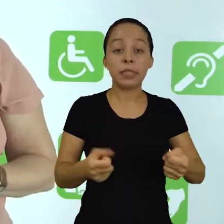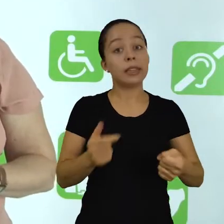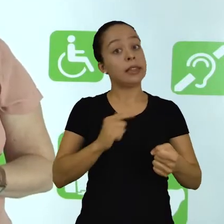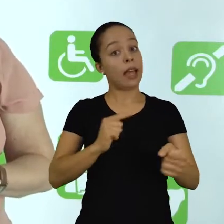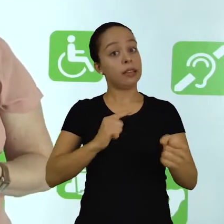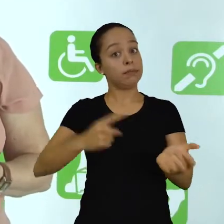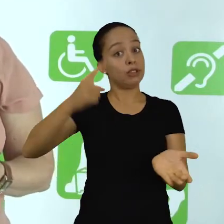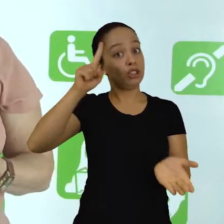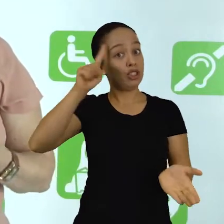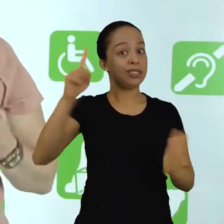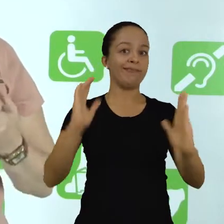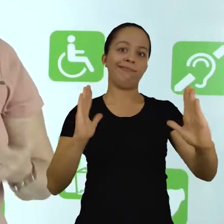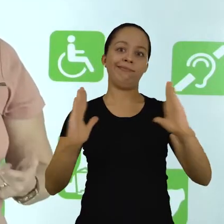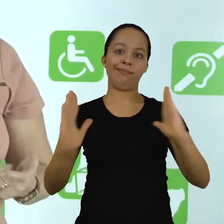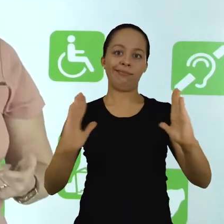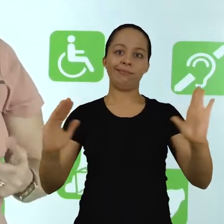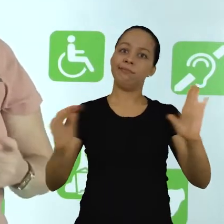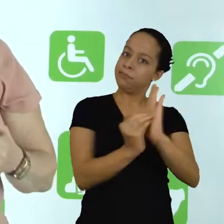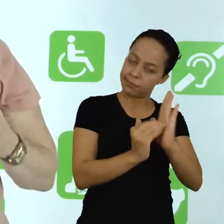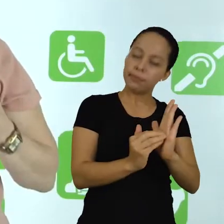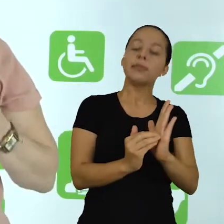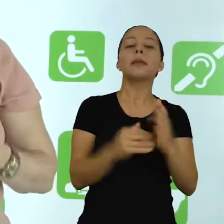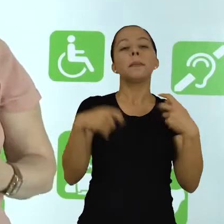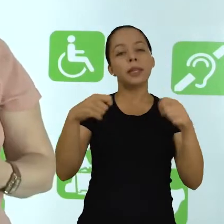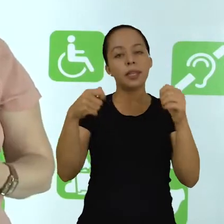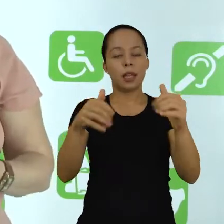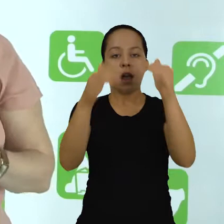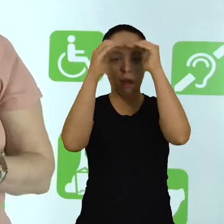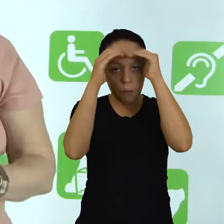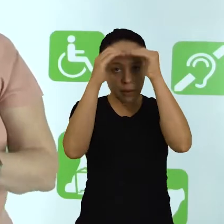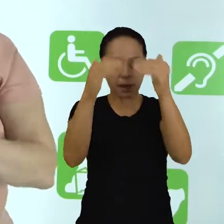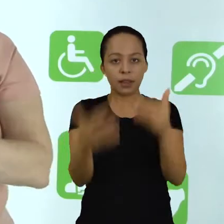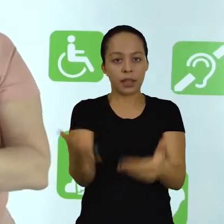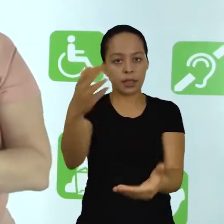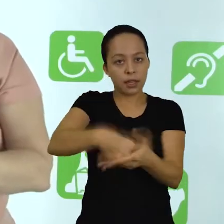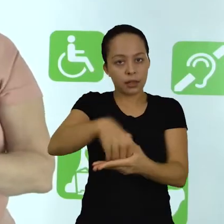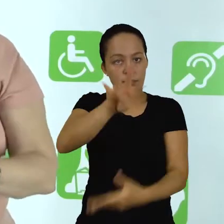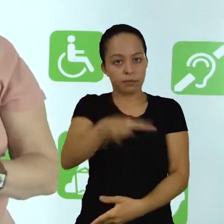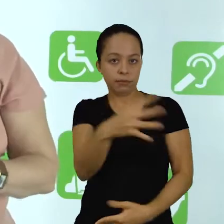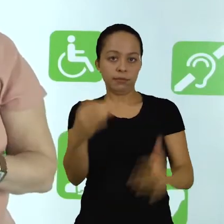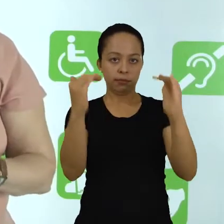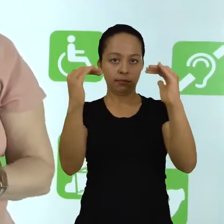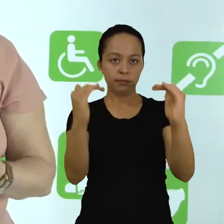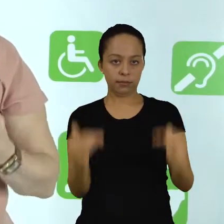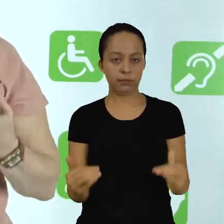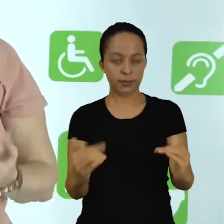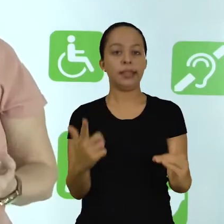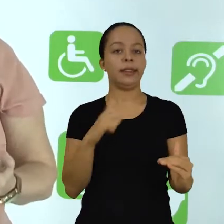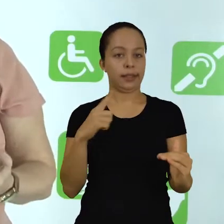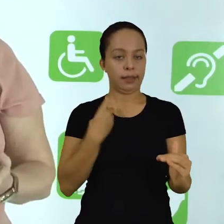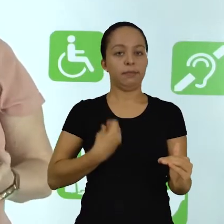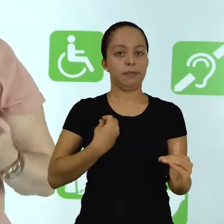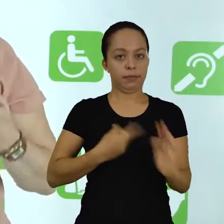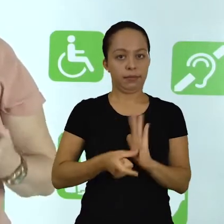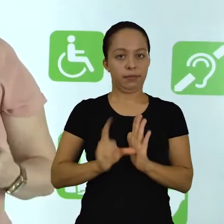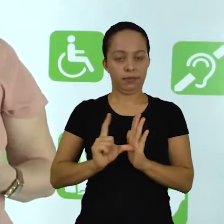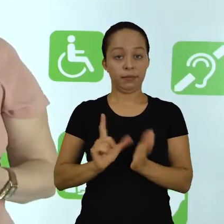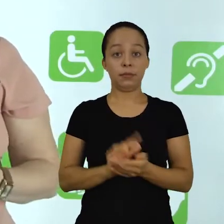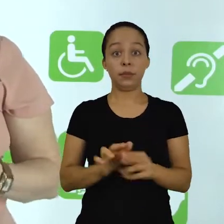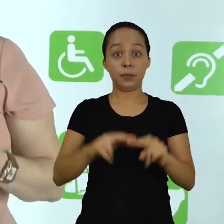materiais e exige prazos que são estabelecidos e devem ser cumpridos dentro de um cronograma previsto.